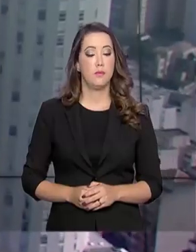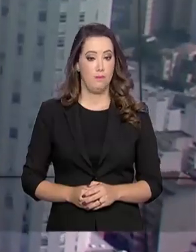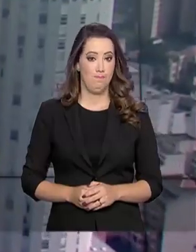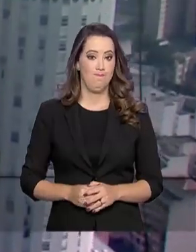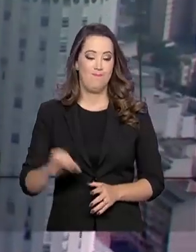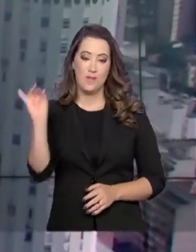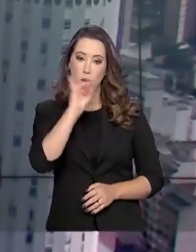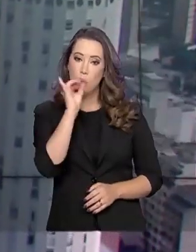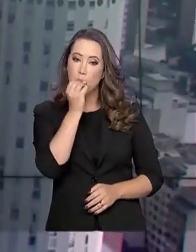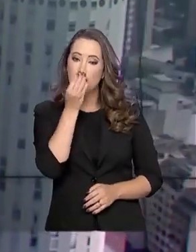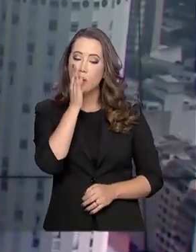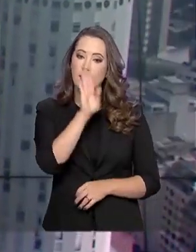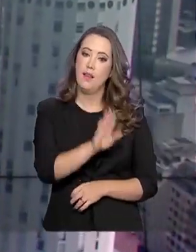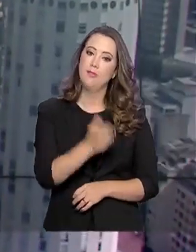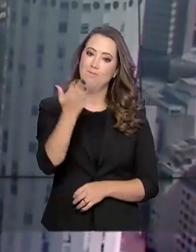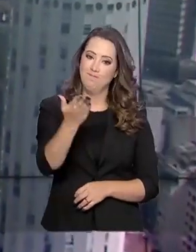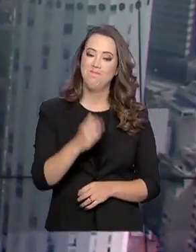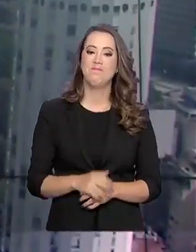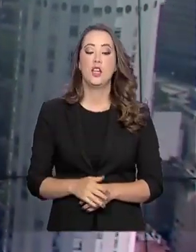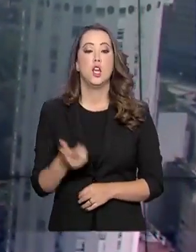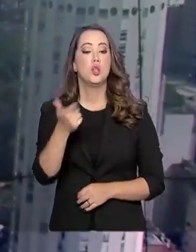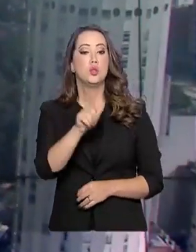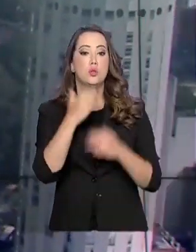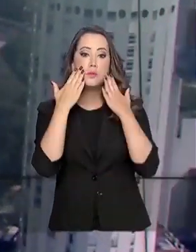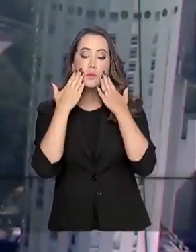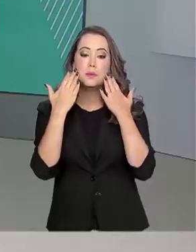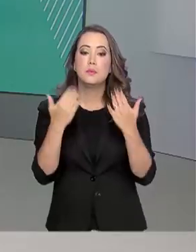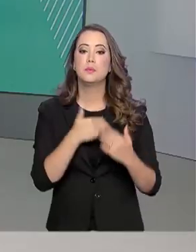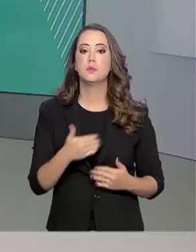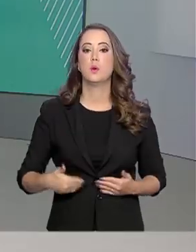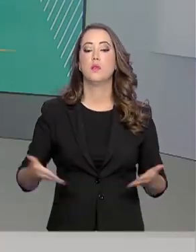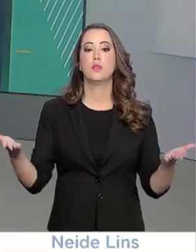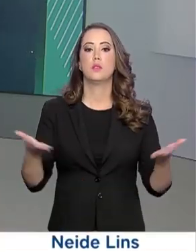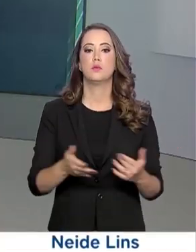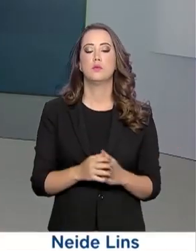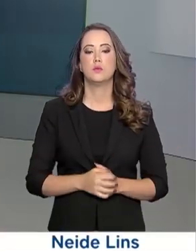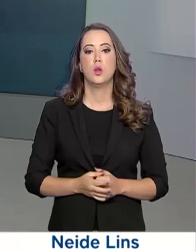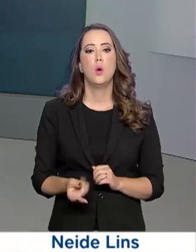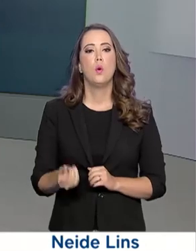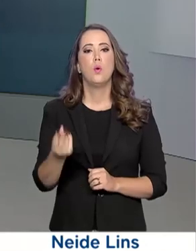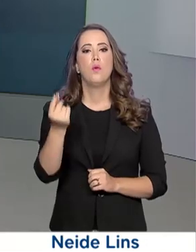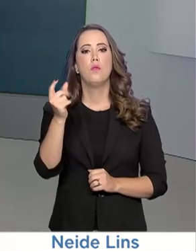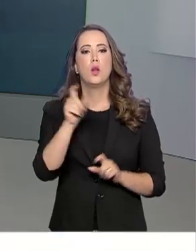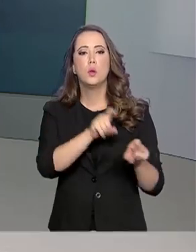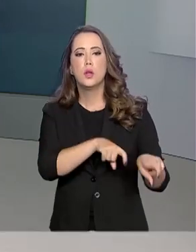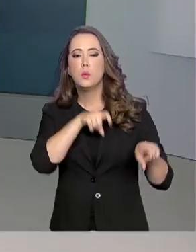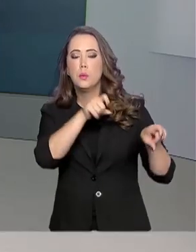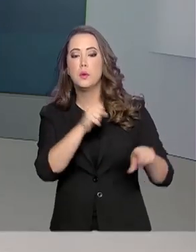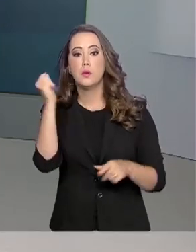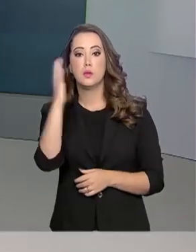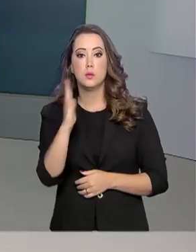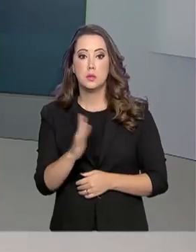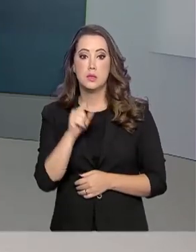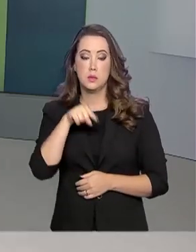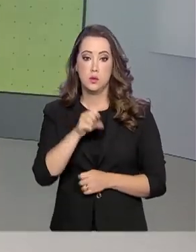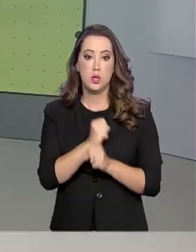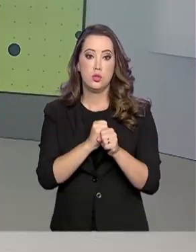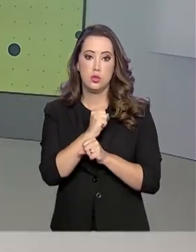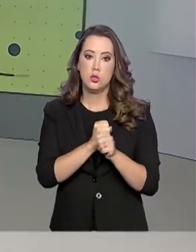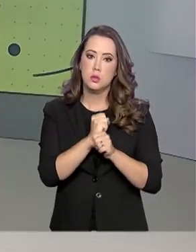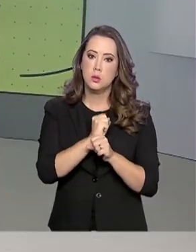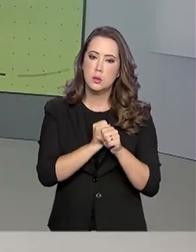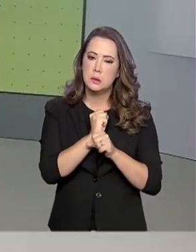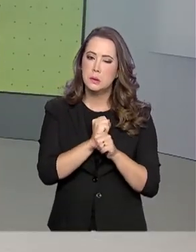Olá, boa tarde. Já estamos de volta com o Governo Agora. O valor da produção agropecuária brasileira para este ano é